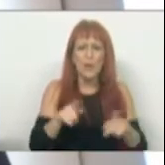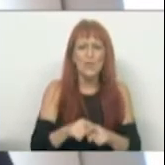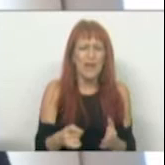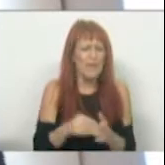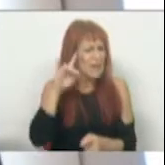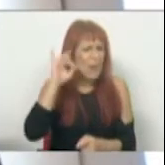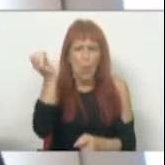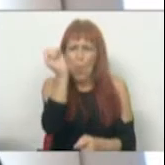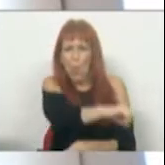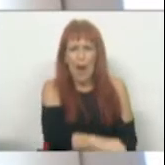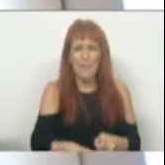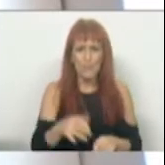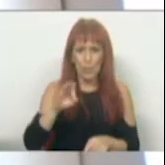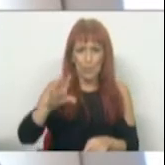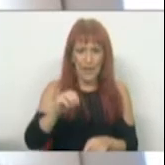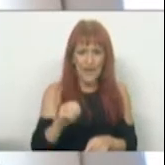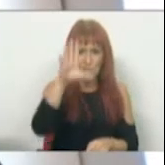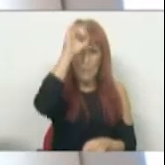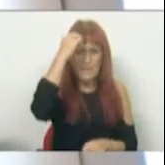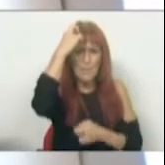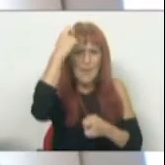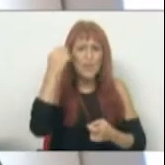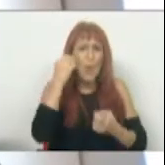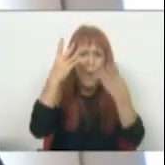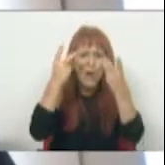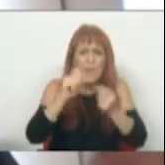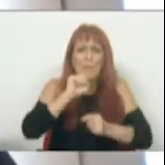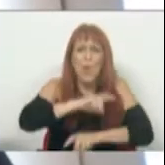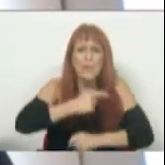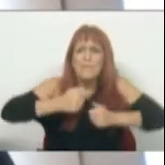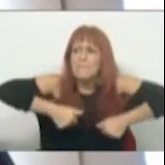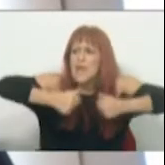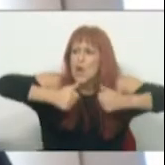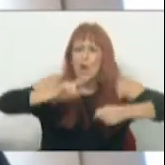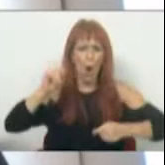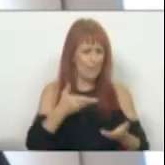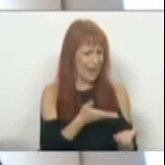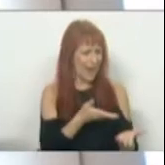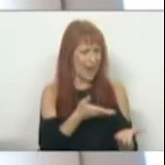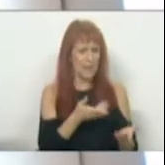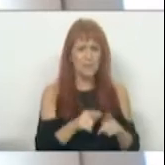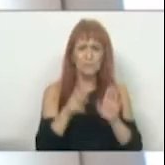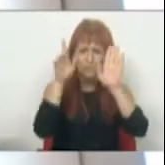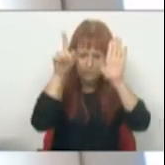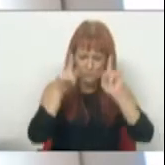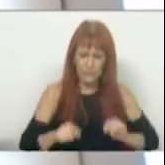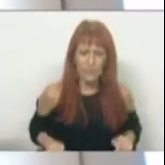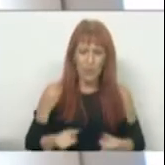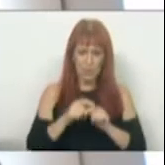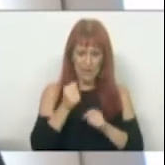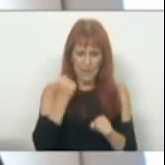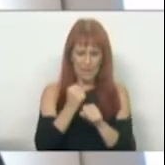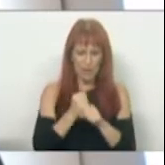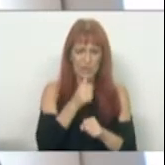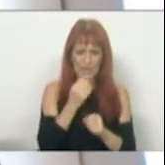falta de imaginação do PS e do Governo em pensar como o orçamento pode ser muito melhor do que este. Nomeadamente, no emprego de